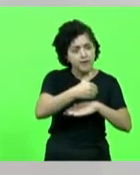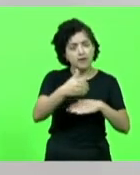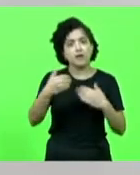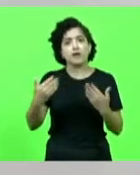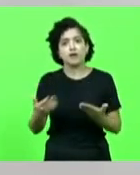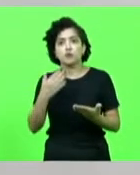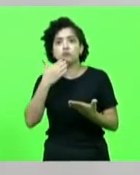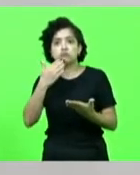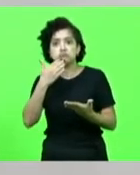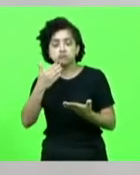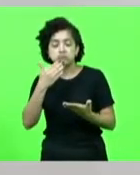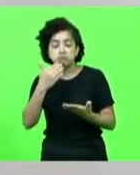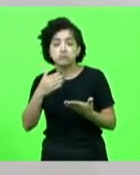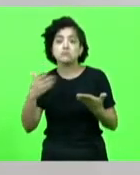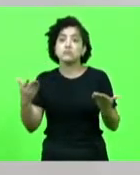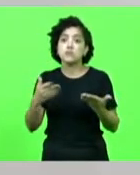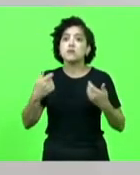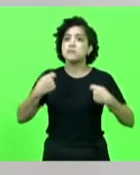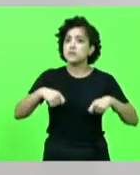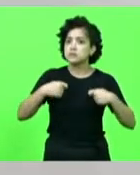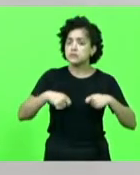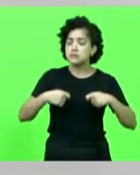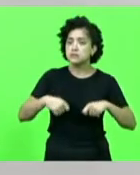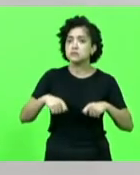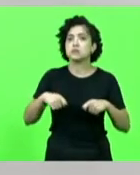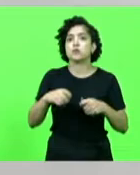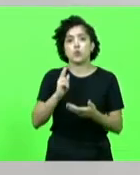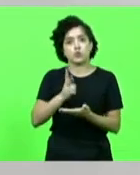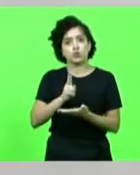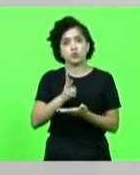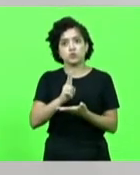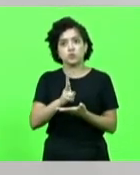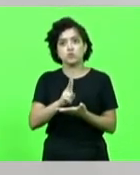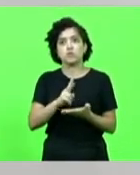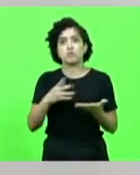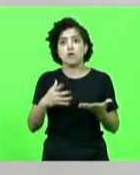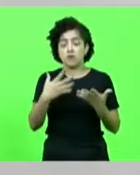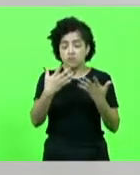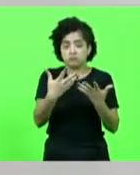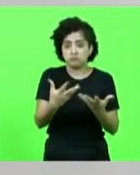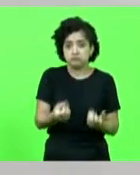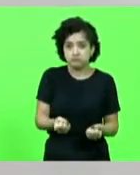suas reivindicações. E assim deve ser. Eu sou muito favorável a isso.